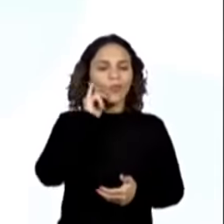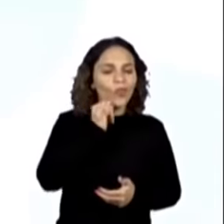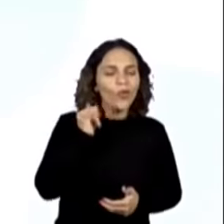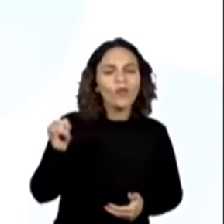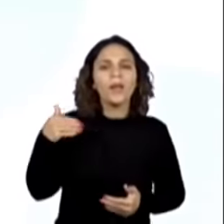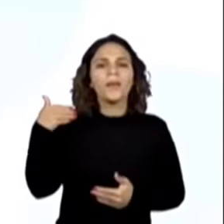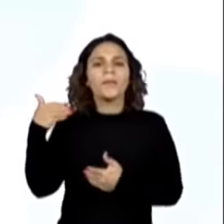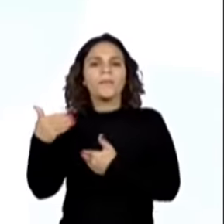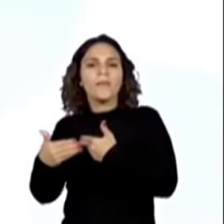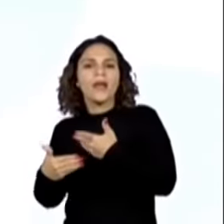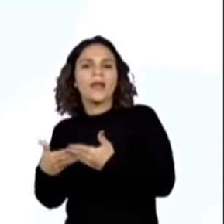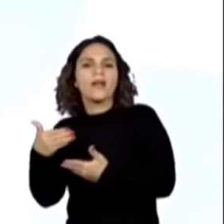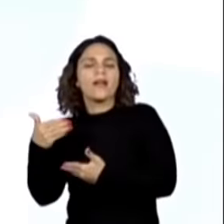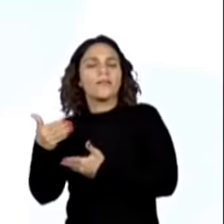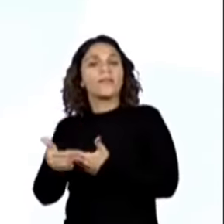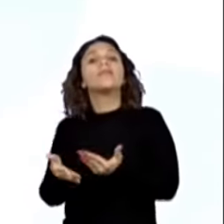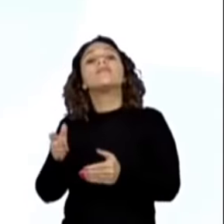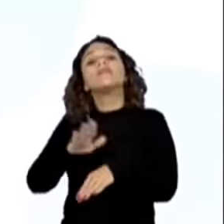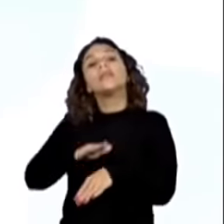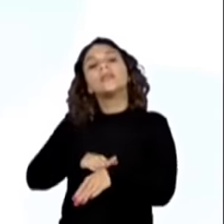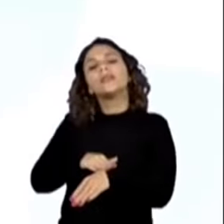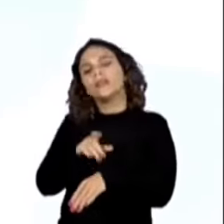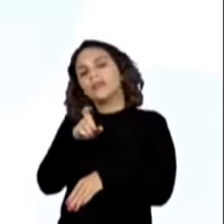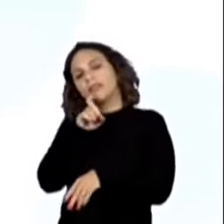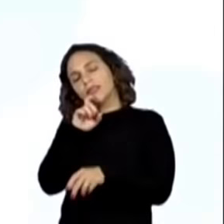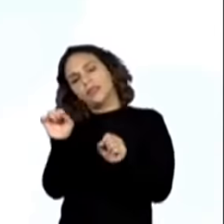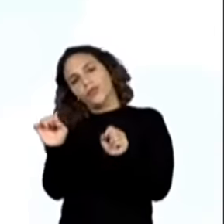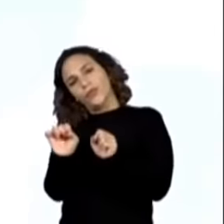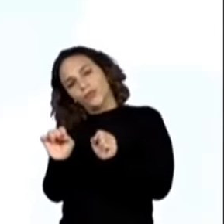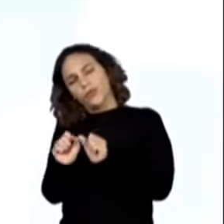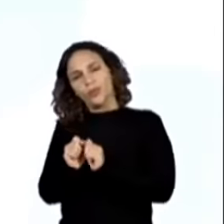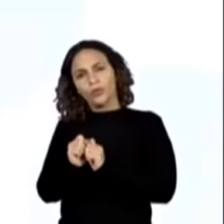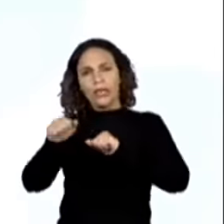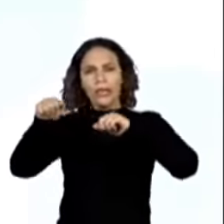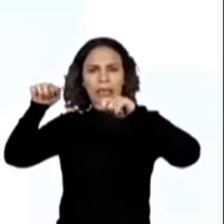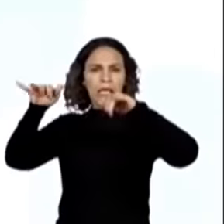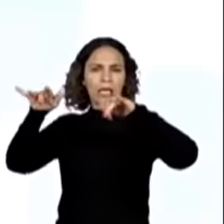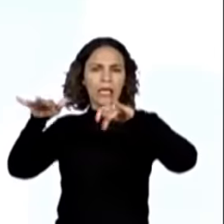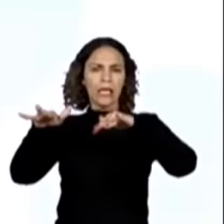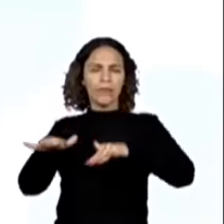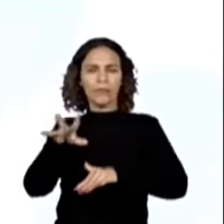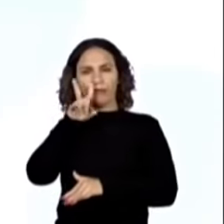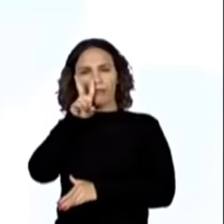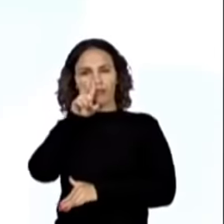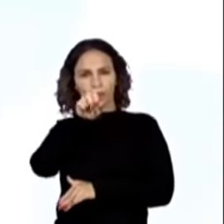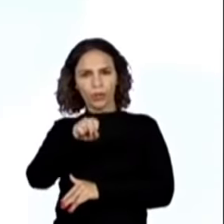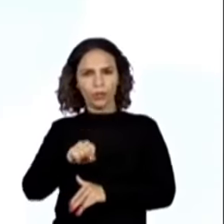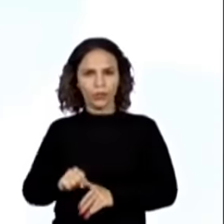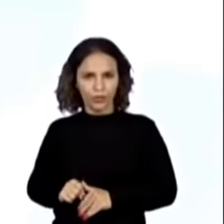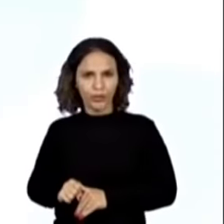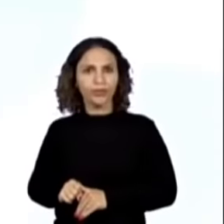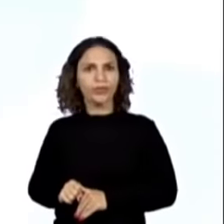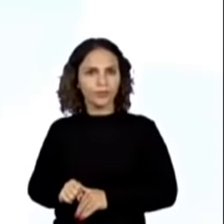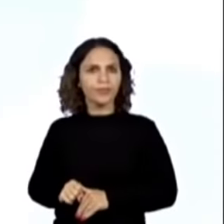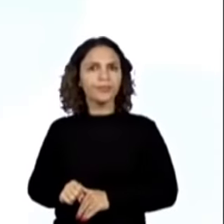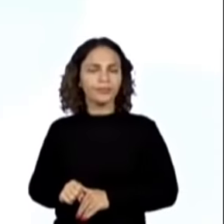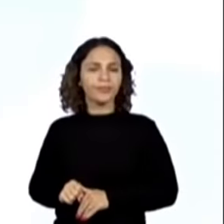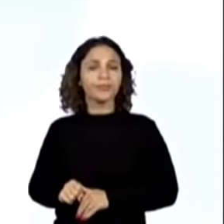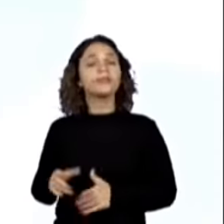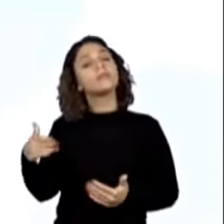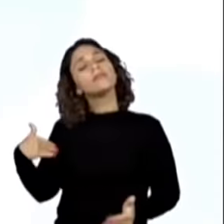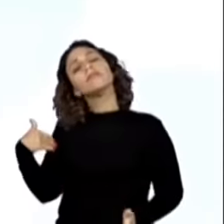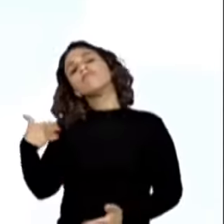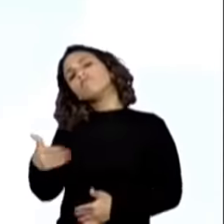momento. Ele coloca assim, era inverno e nevava muito forte. A certa